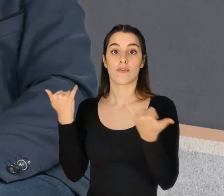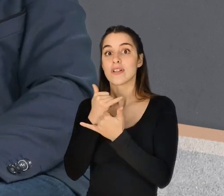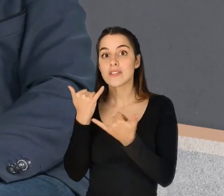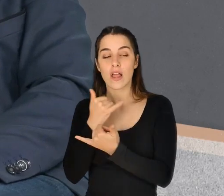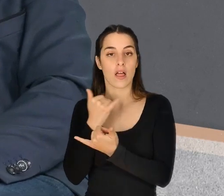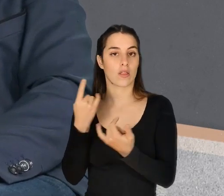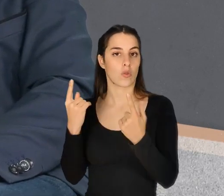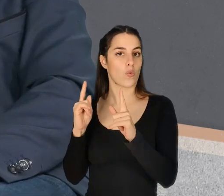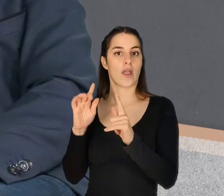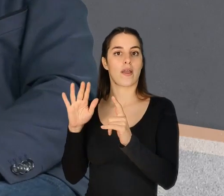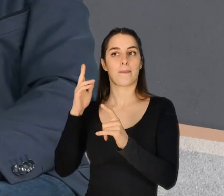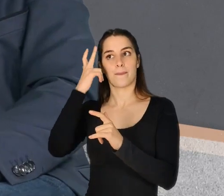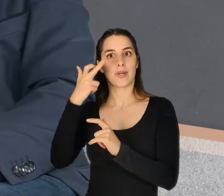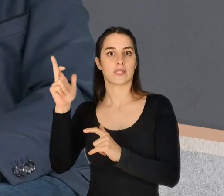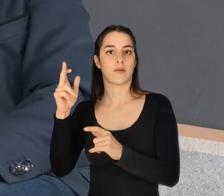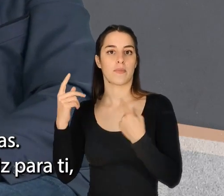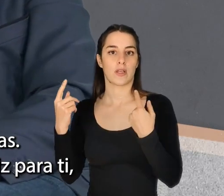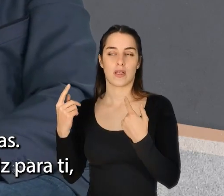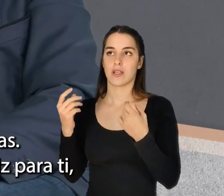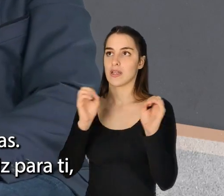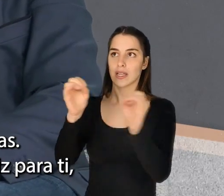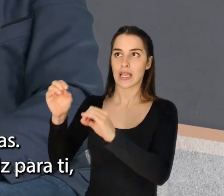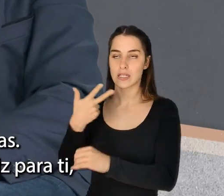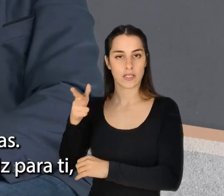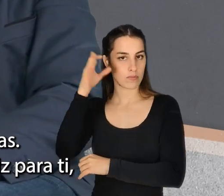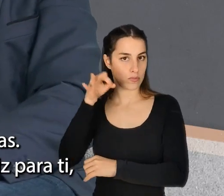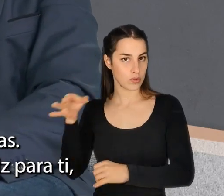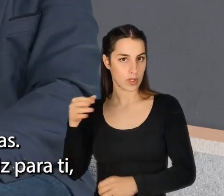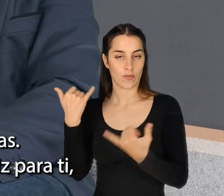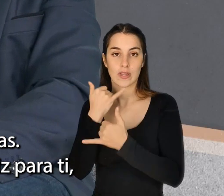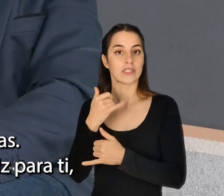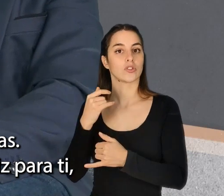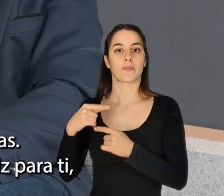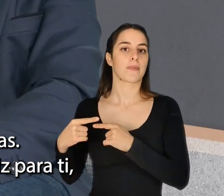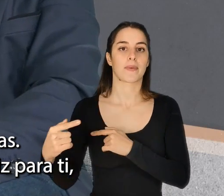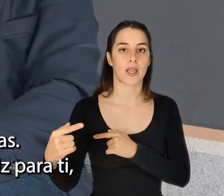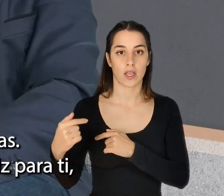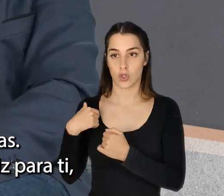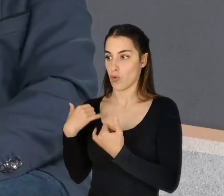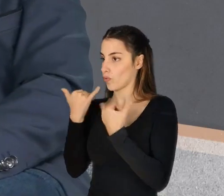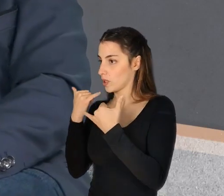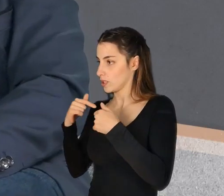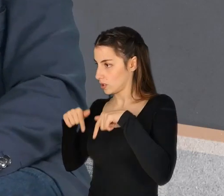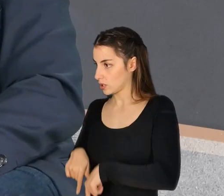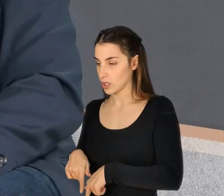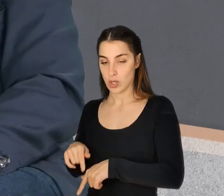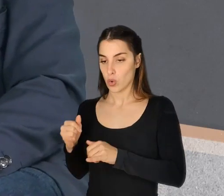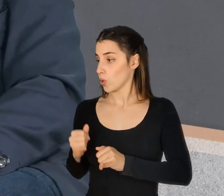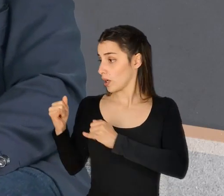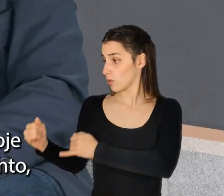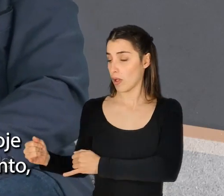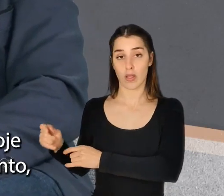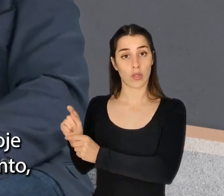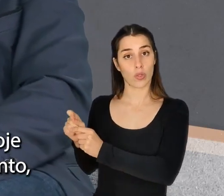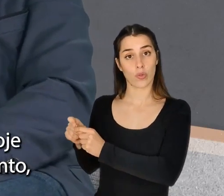a felicidade, na verdade, não é um estado permanente. Ninguém está 100% feliz todos os dias. E depois há outro lado, que é o que é feliz para ti, não é feliz para o colega do lado, não é?